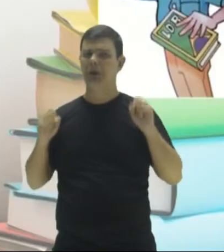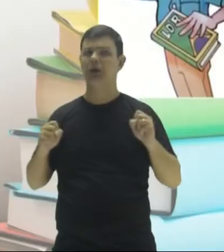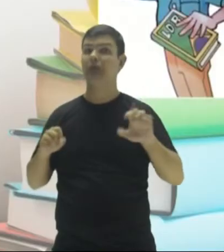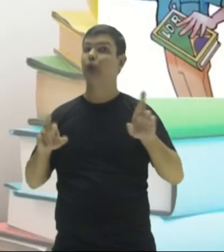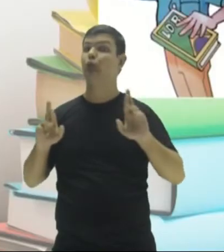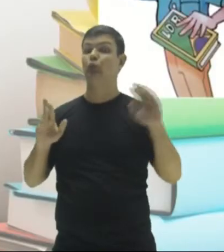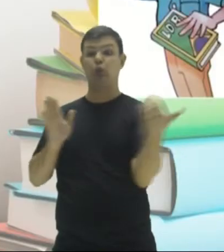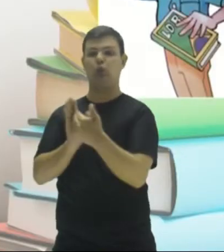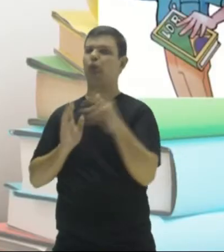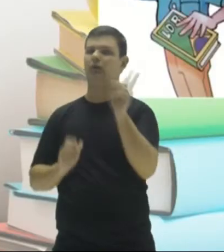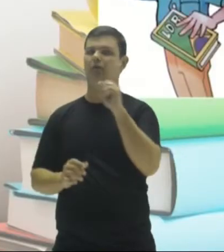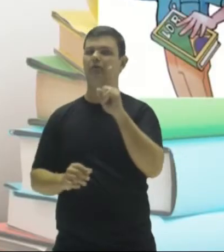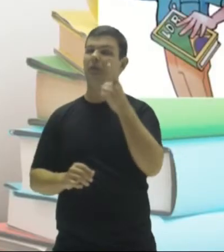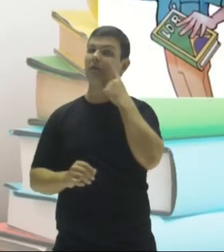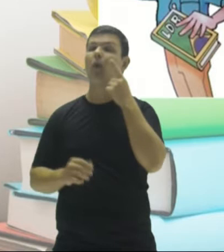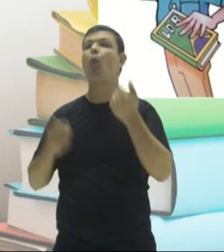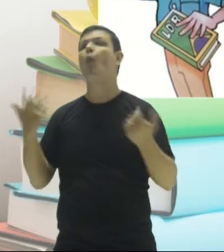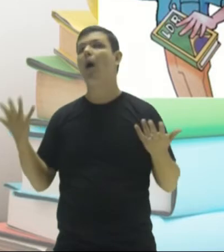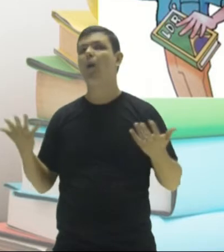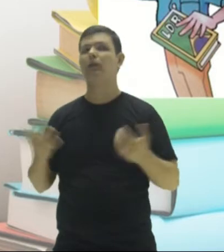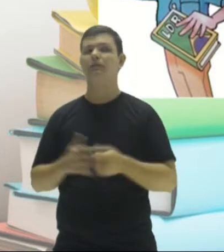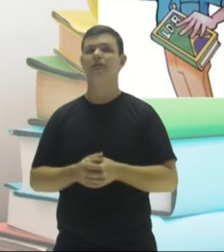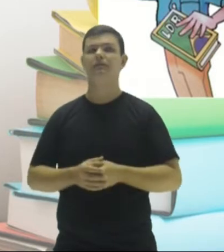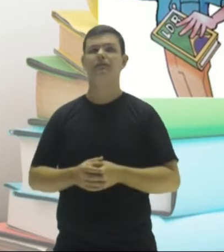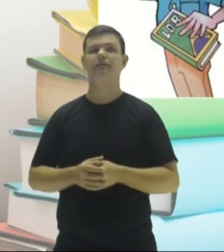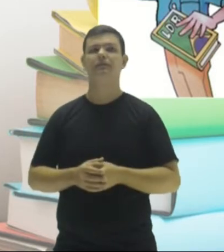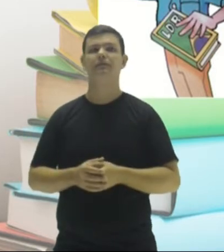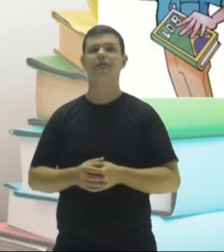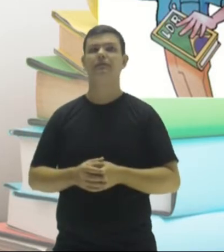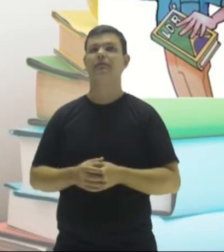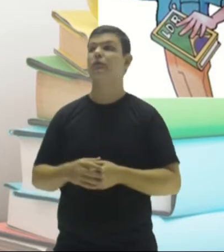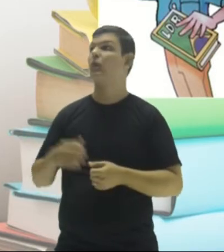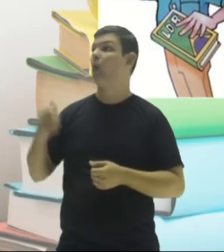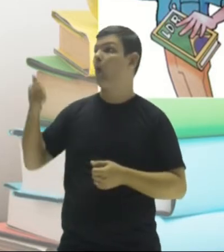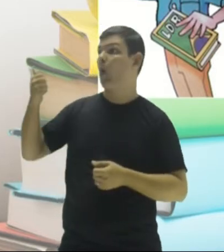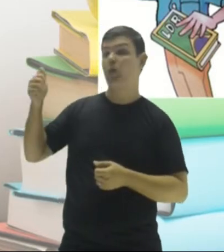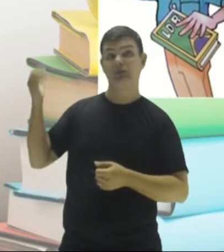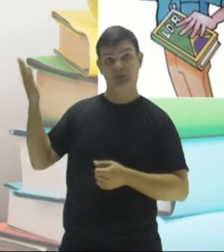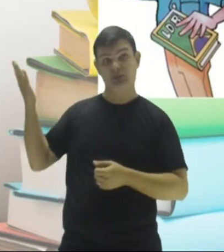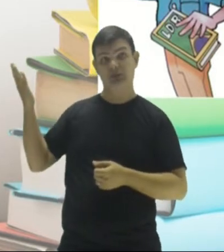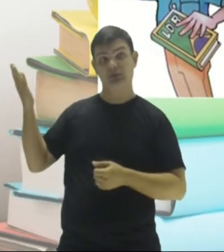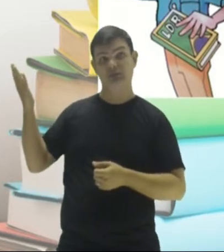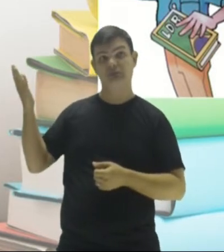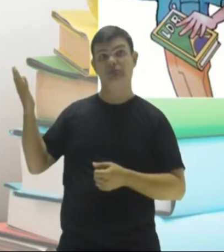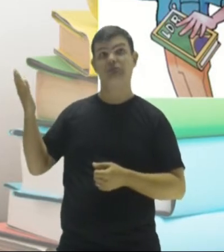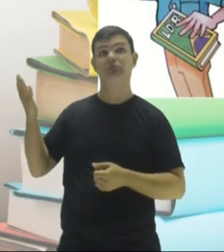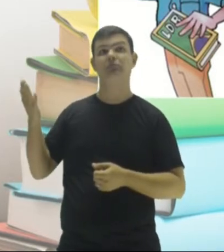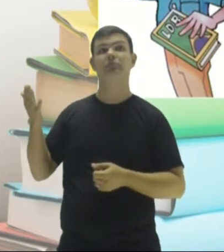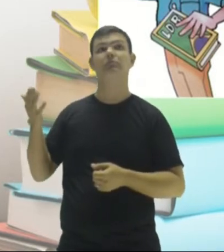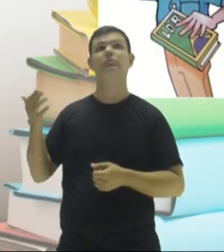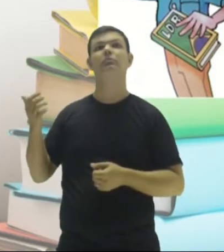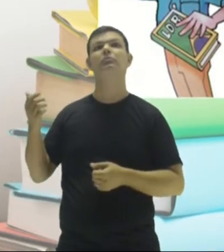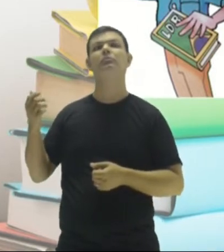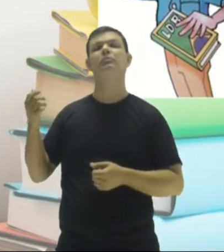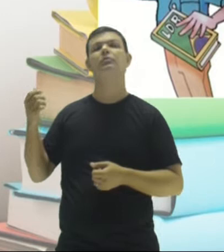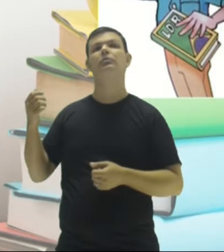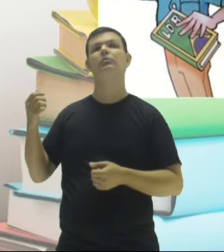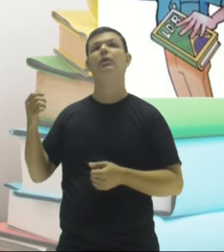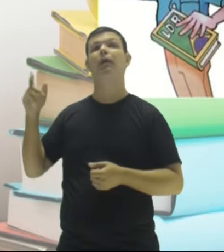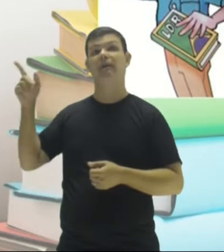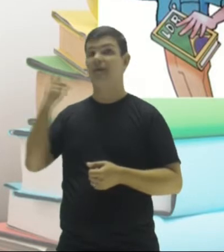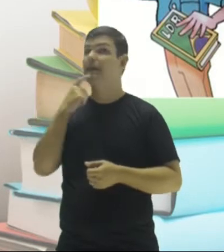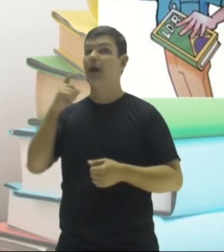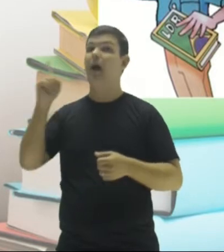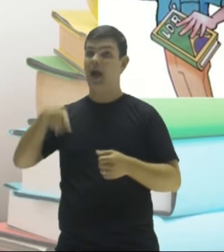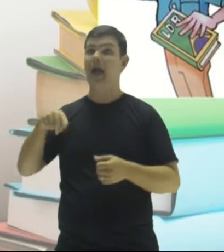quais são os números primos. Aqui, por exemplo, onze são números primos. São números